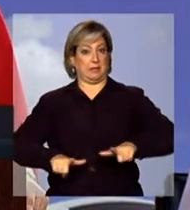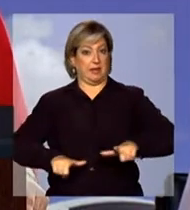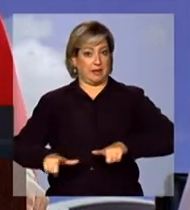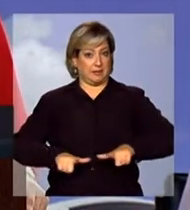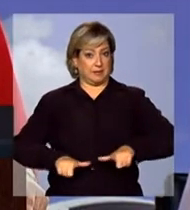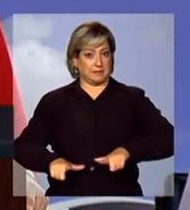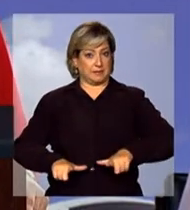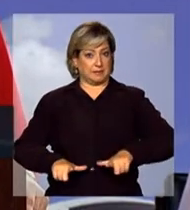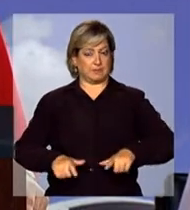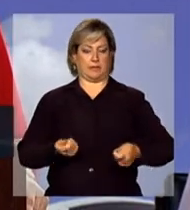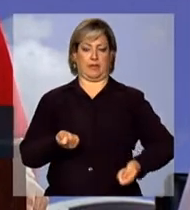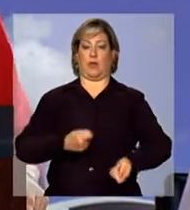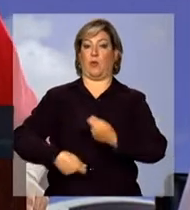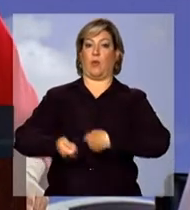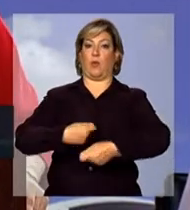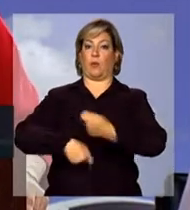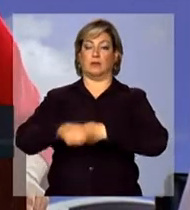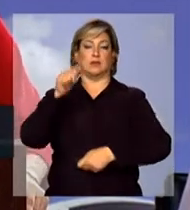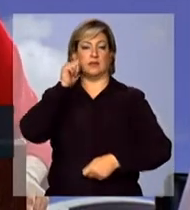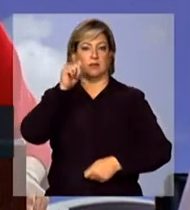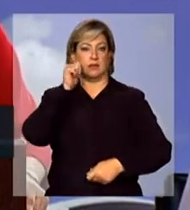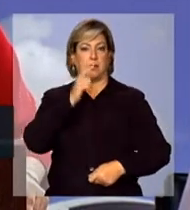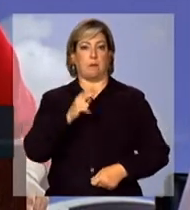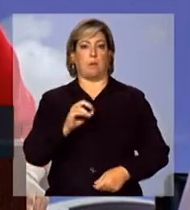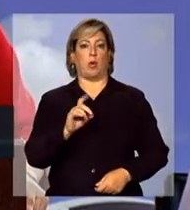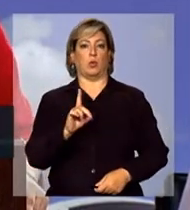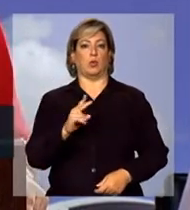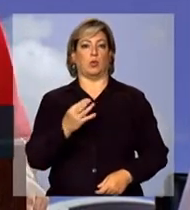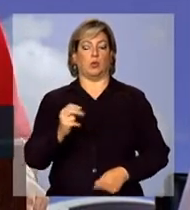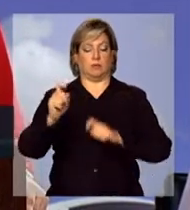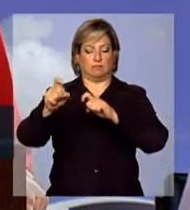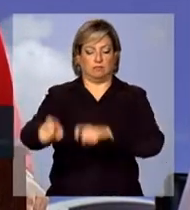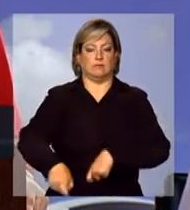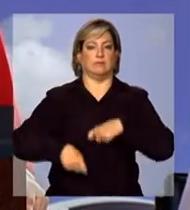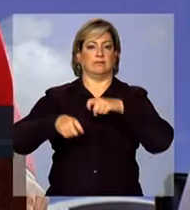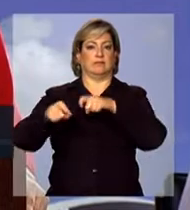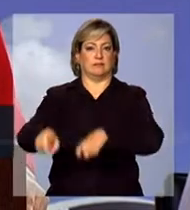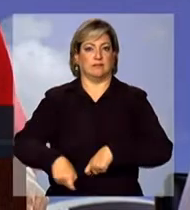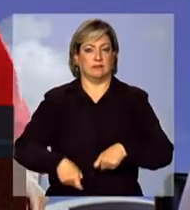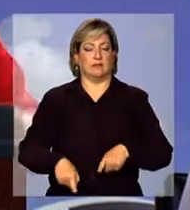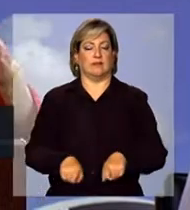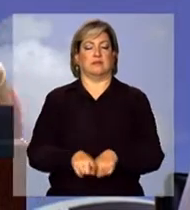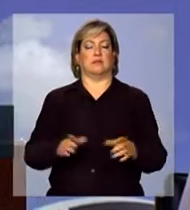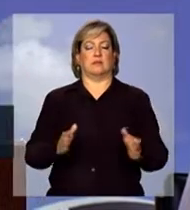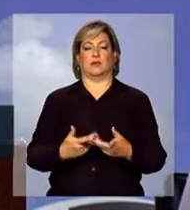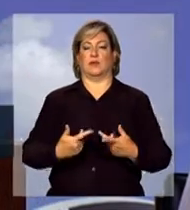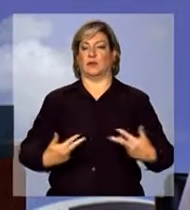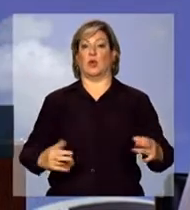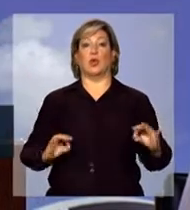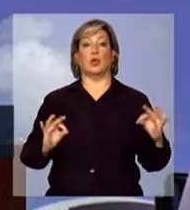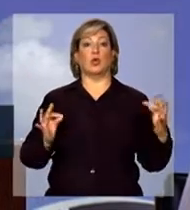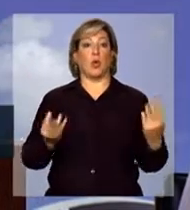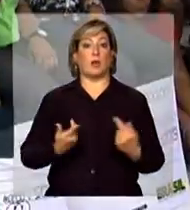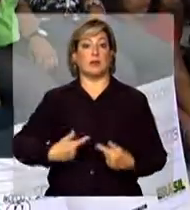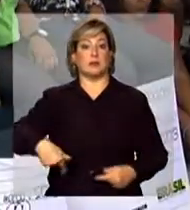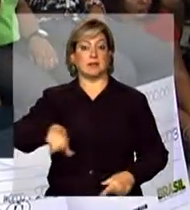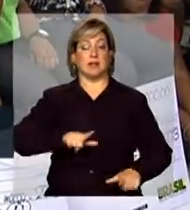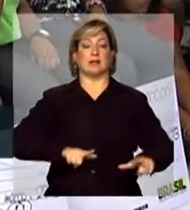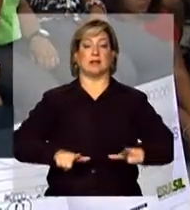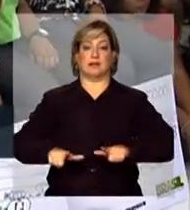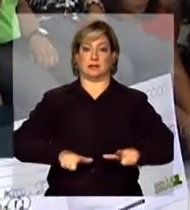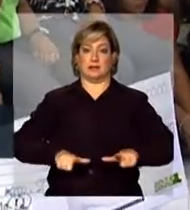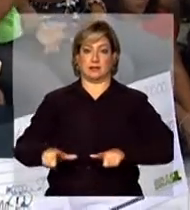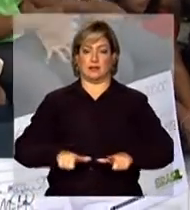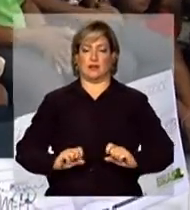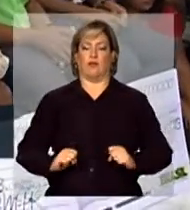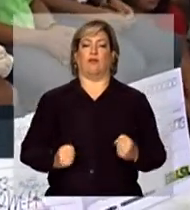ser empreendedora, produtora rural, pequena agricultora. Todas essas são atividades